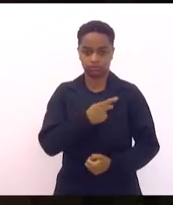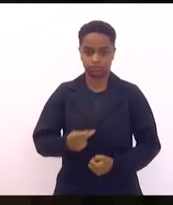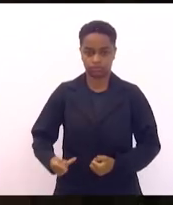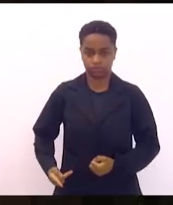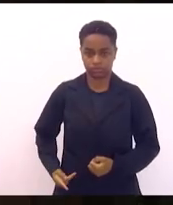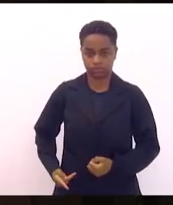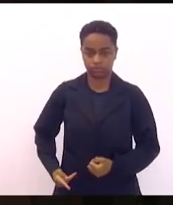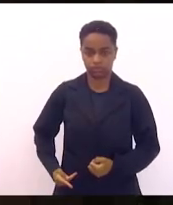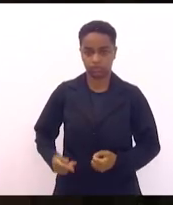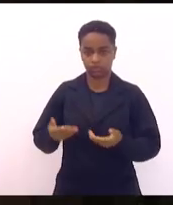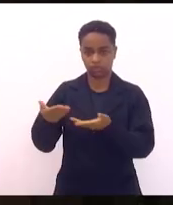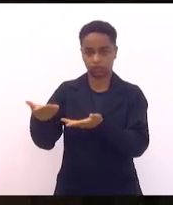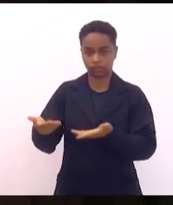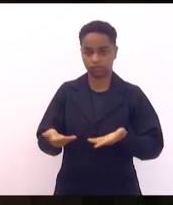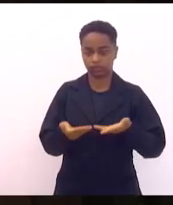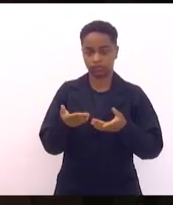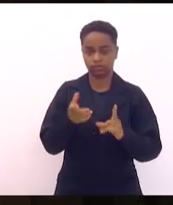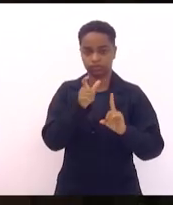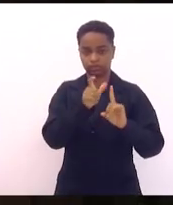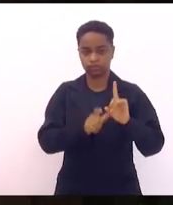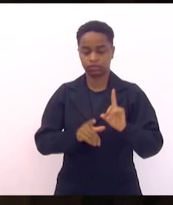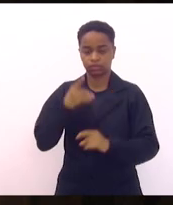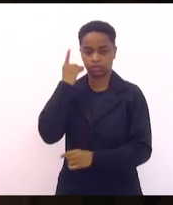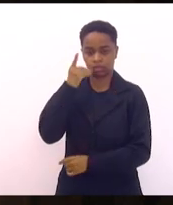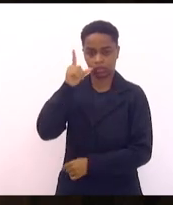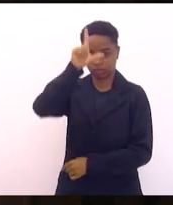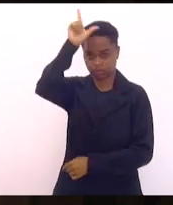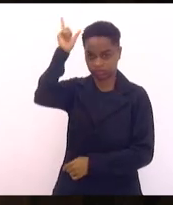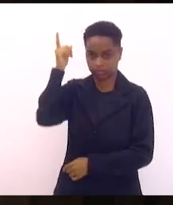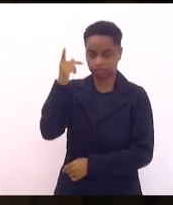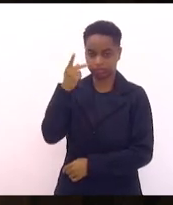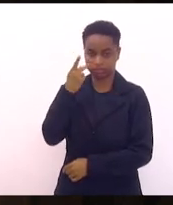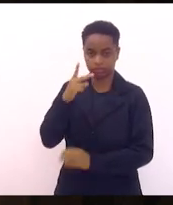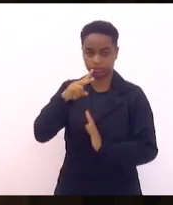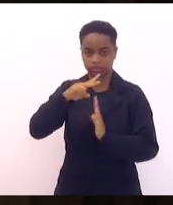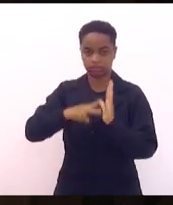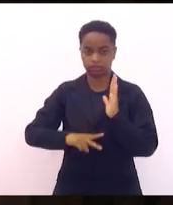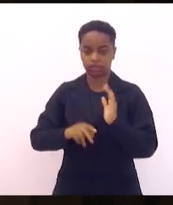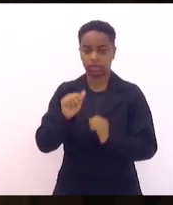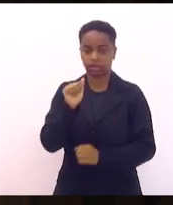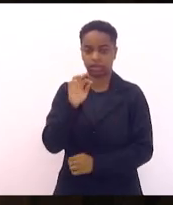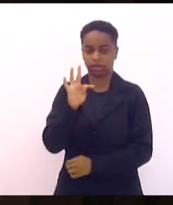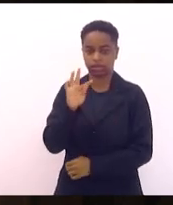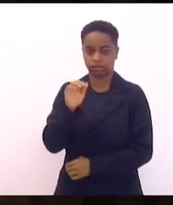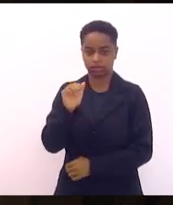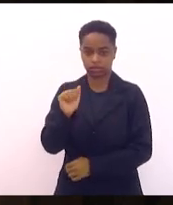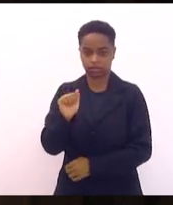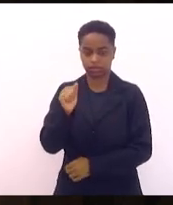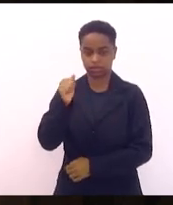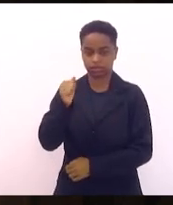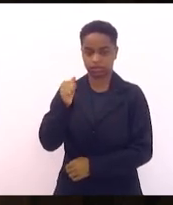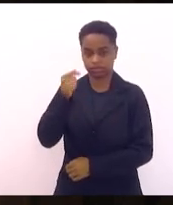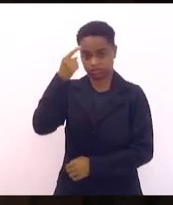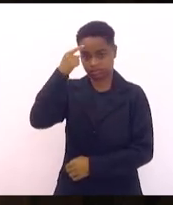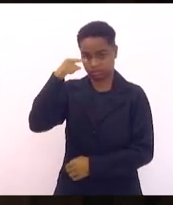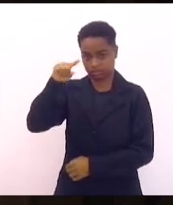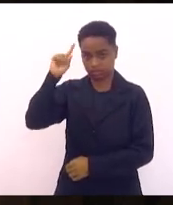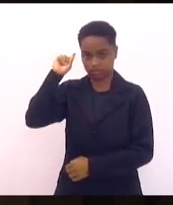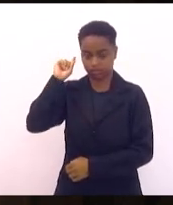convida o nobre deputado Luiz Paulo para fazer a leitura da sessão anterior.